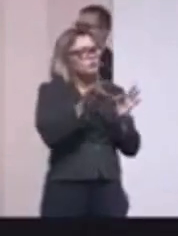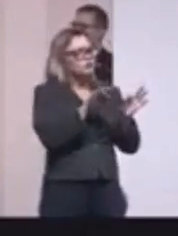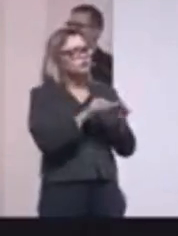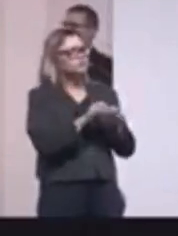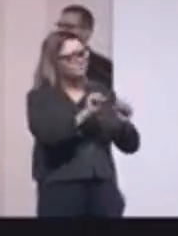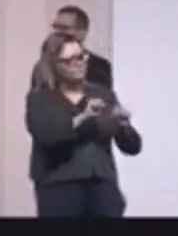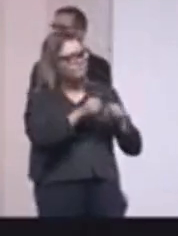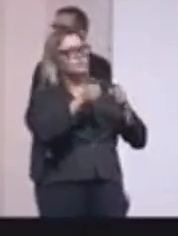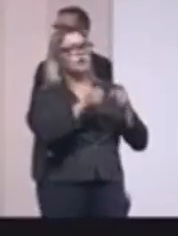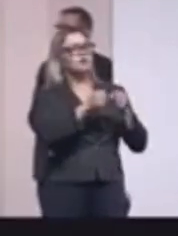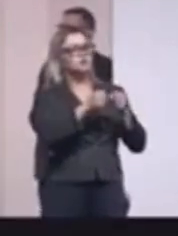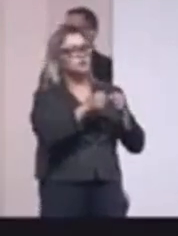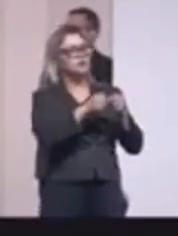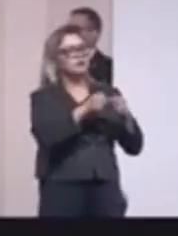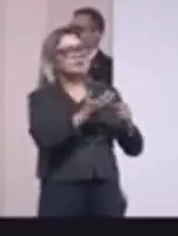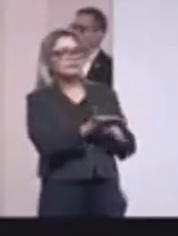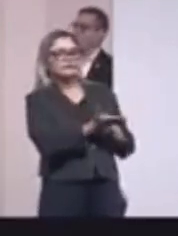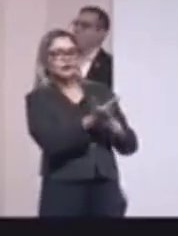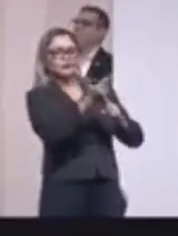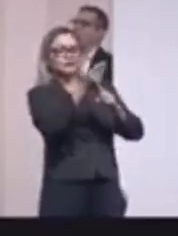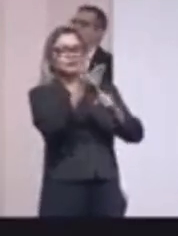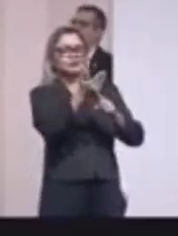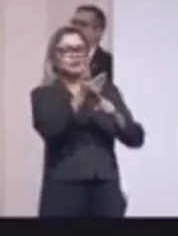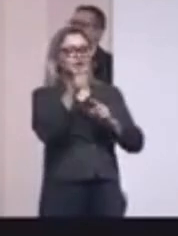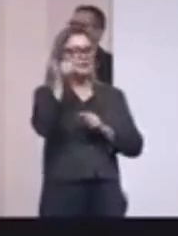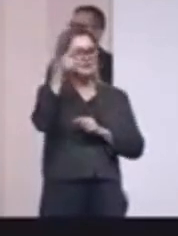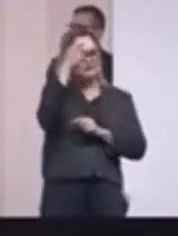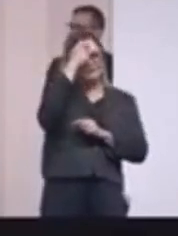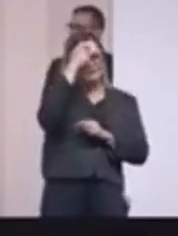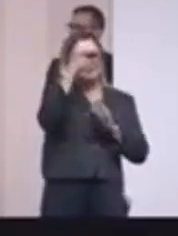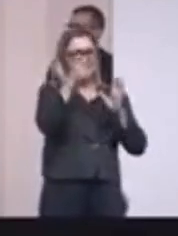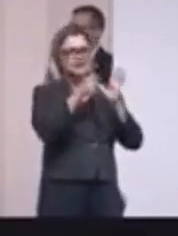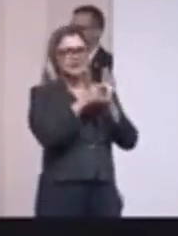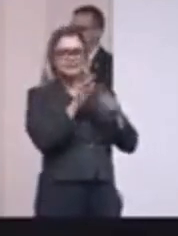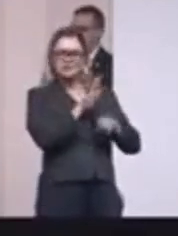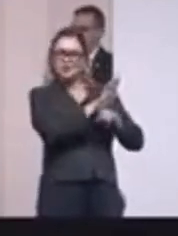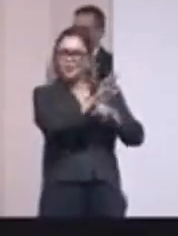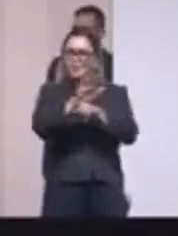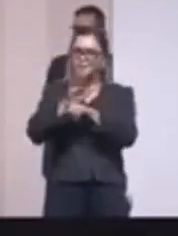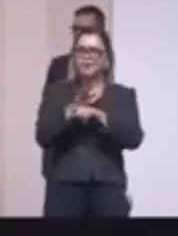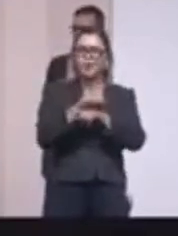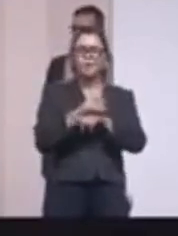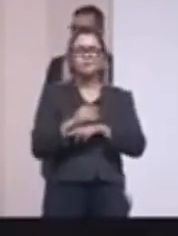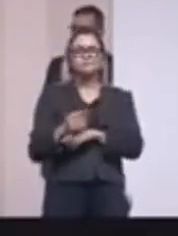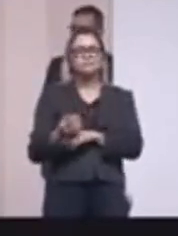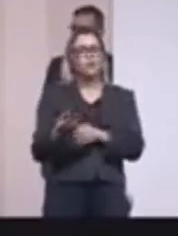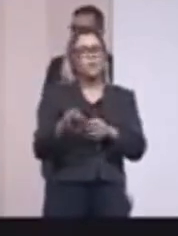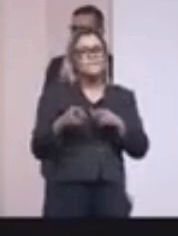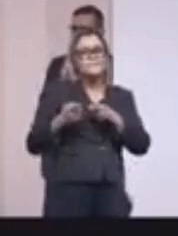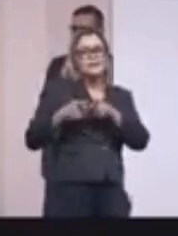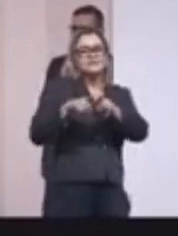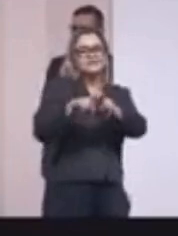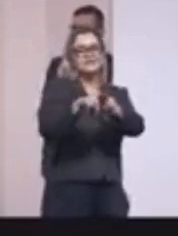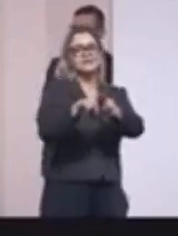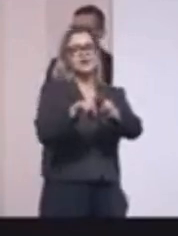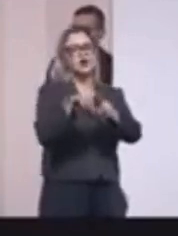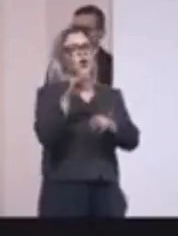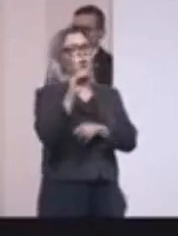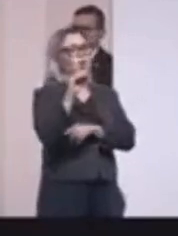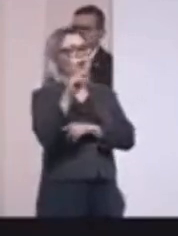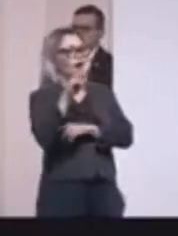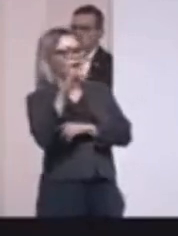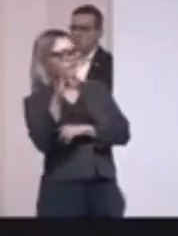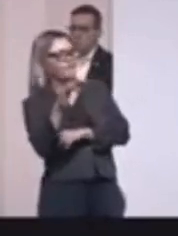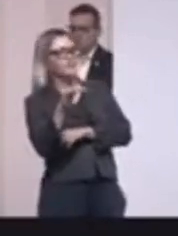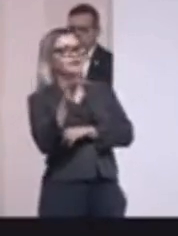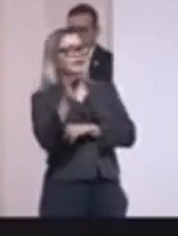existe de tecnologia, de inteligência, de cooperação com outras instituições, com o COAF, com a